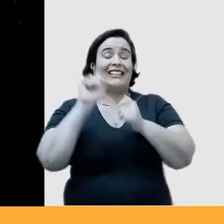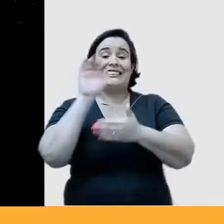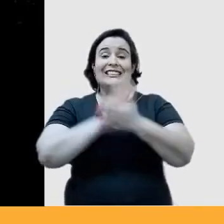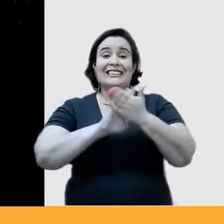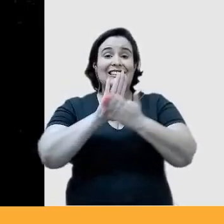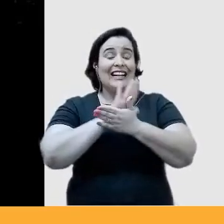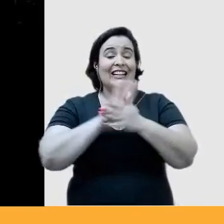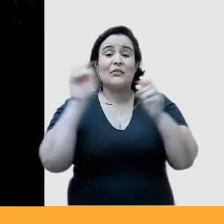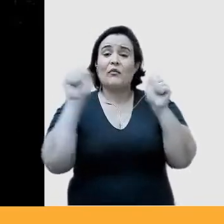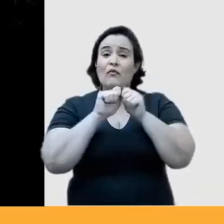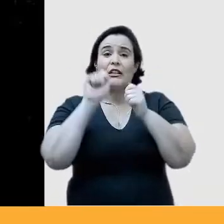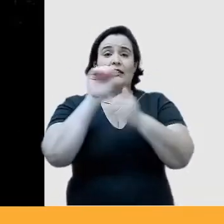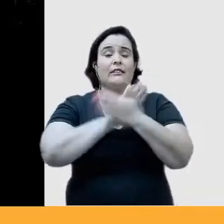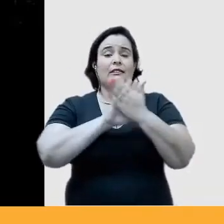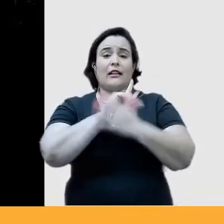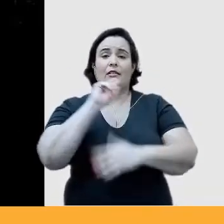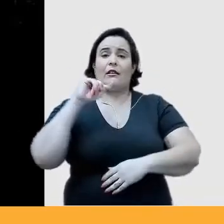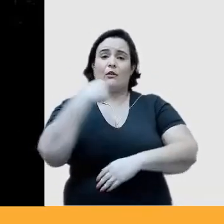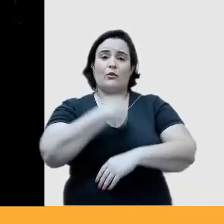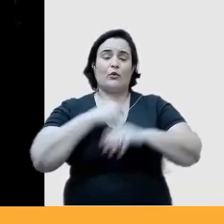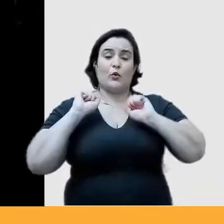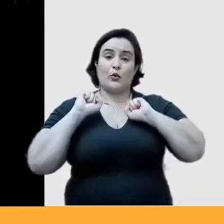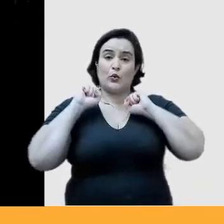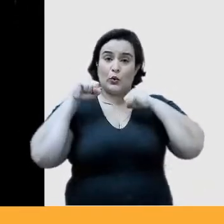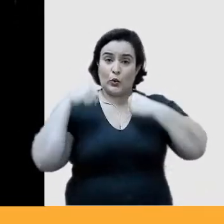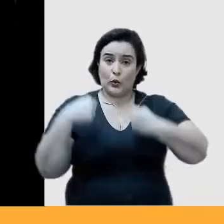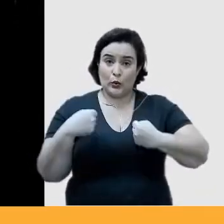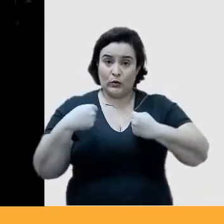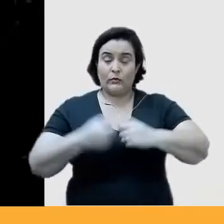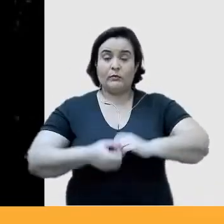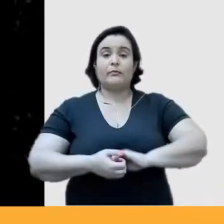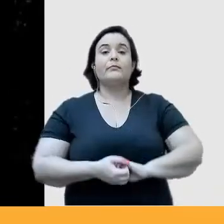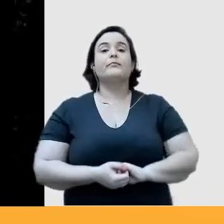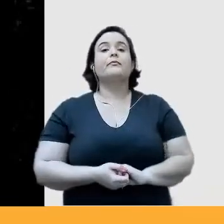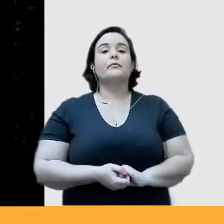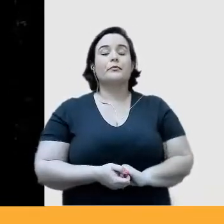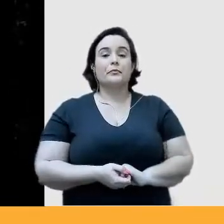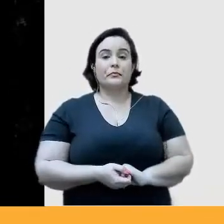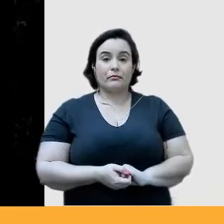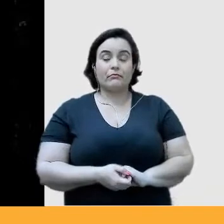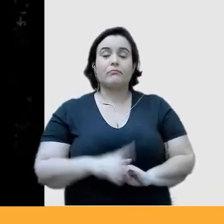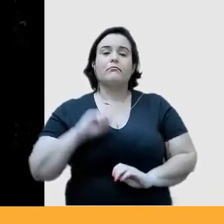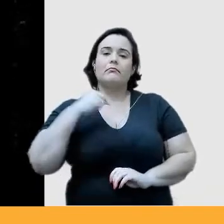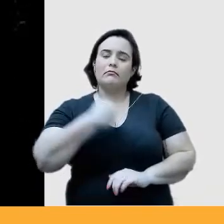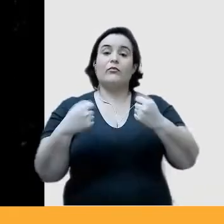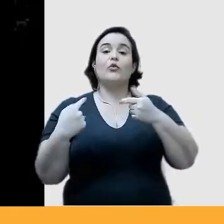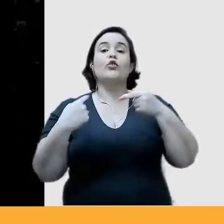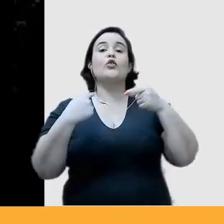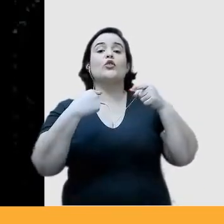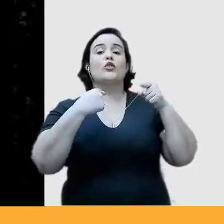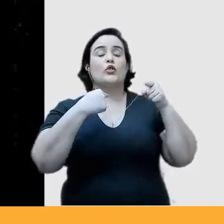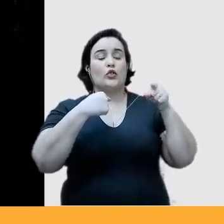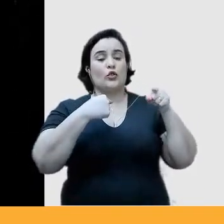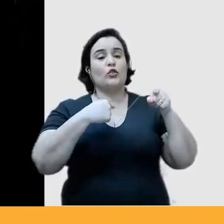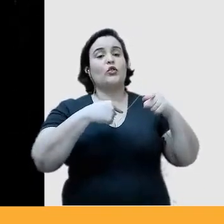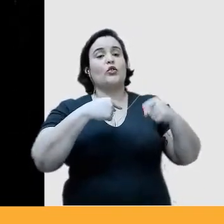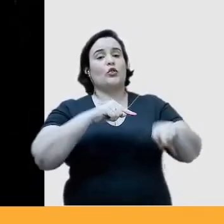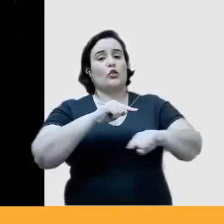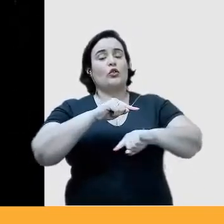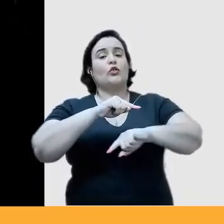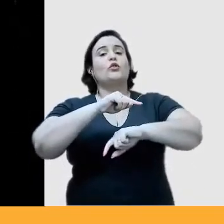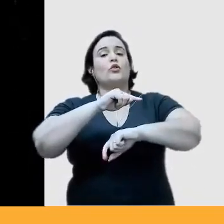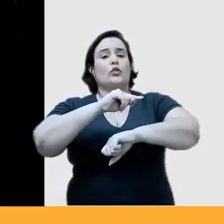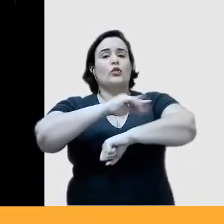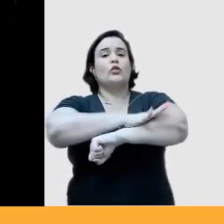da nossa luta em prol da nossa luta antirracial. E eu